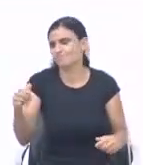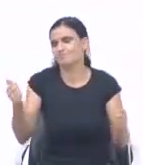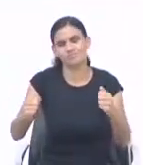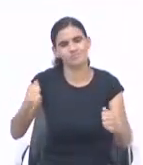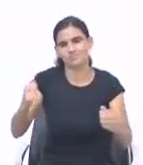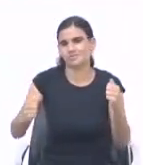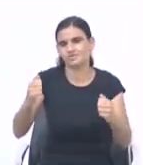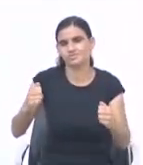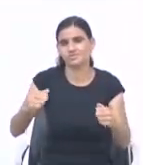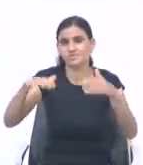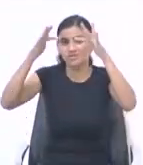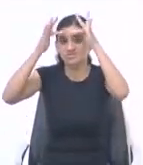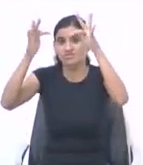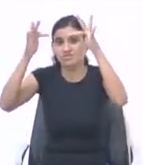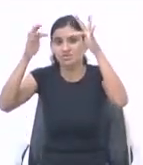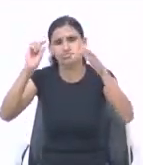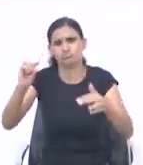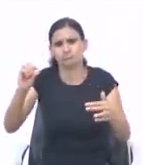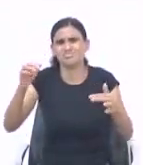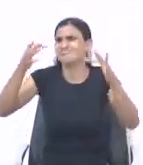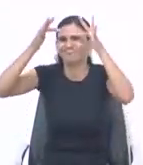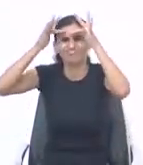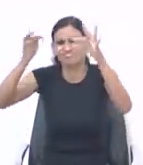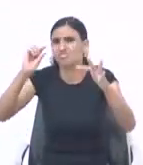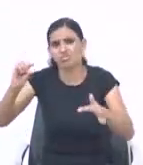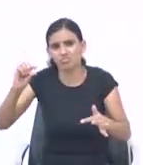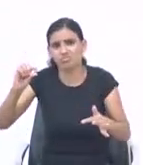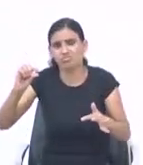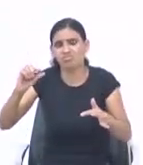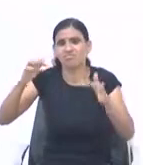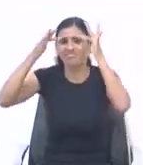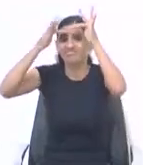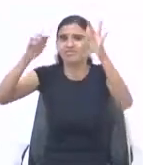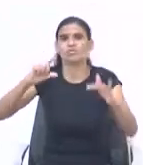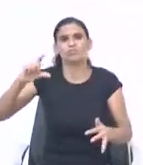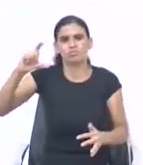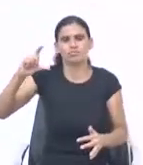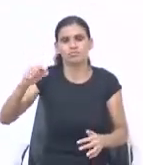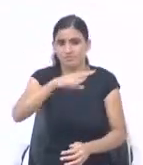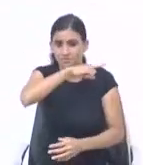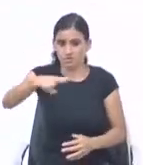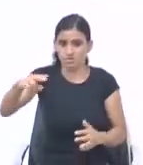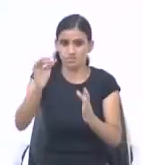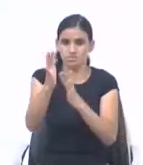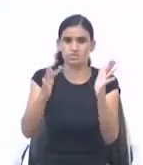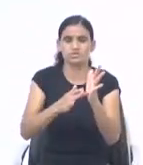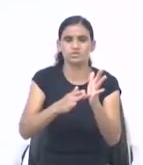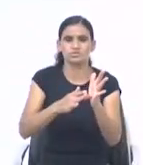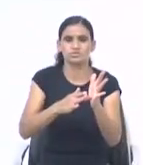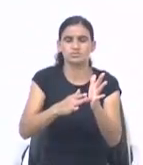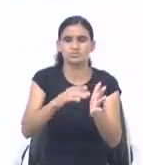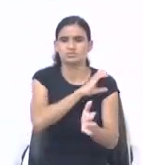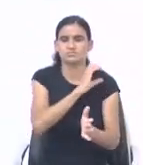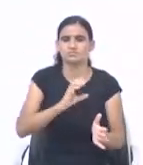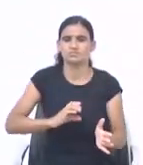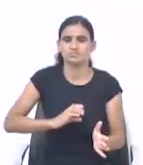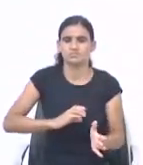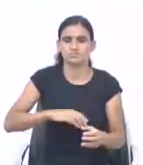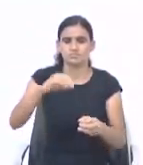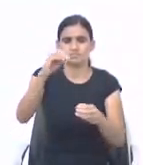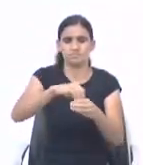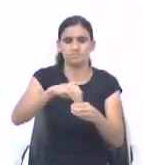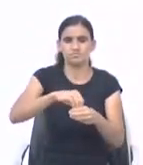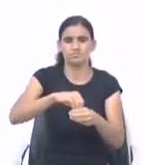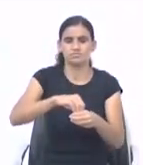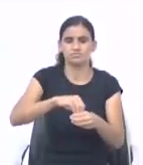Por quê? Se você não é fiel no teu. Se não é fiel dos outros. Vai ser fiel no teu. Não. Então em nome do Senhor Jesus Cristo. A oferta